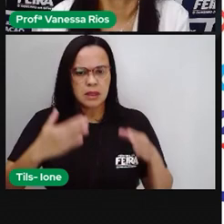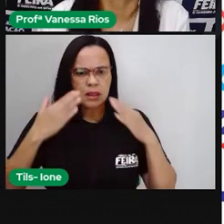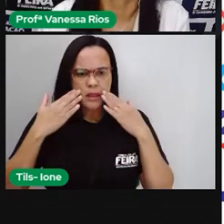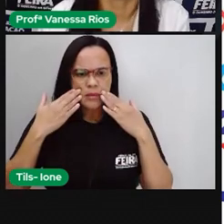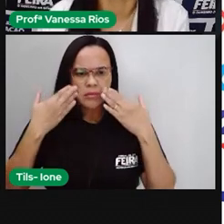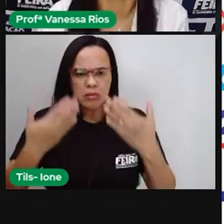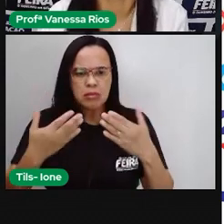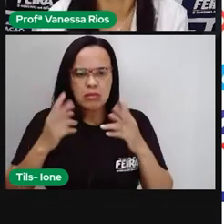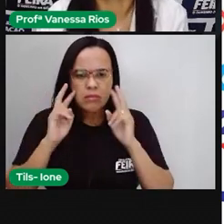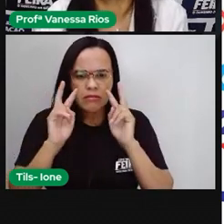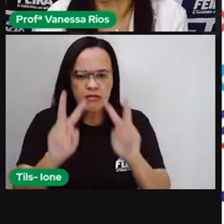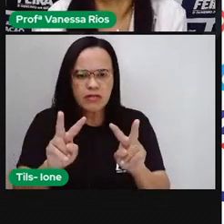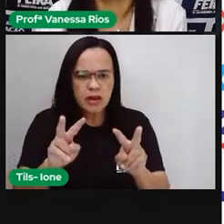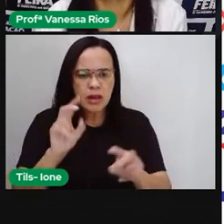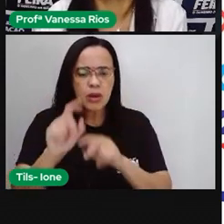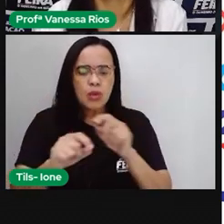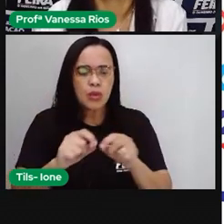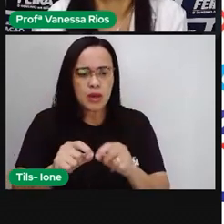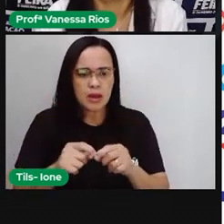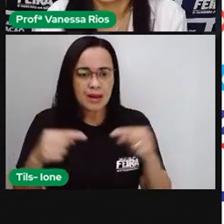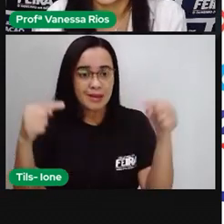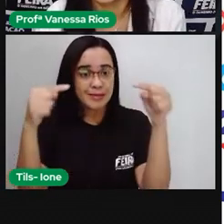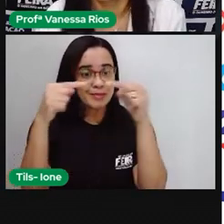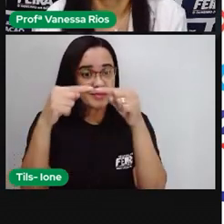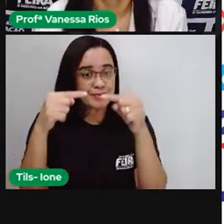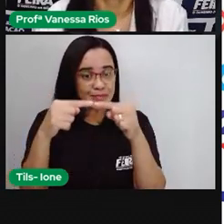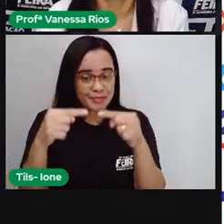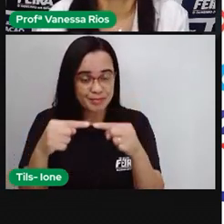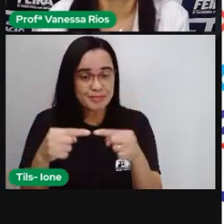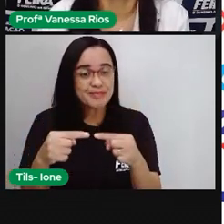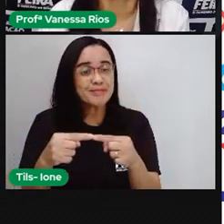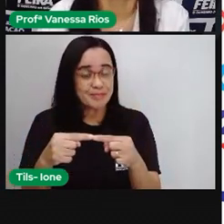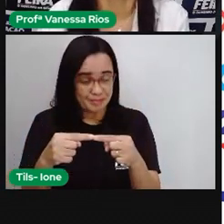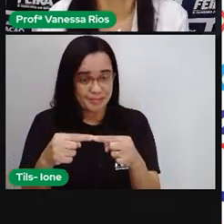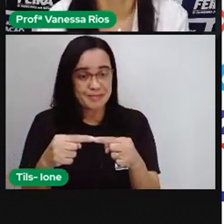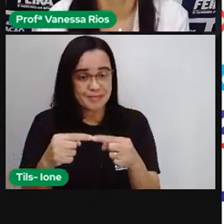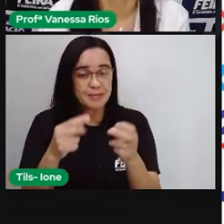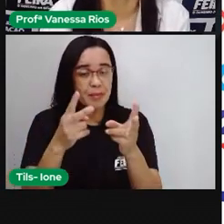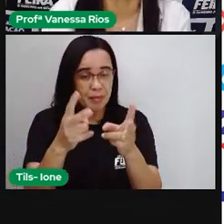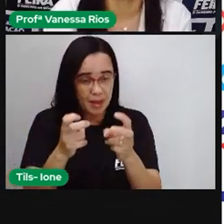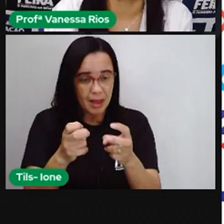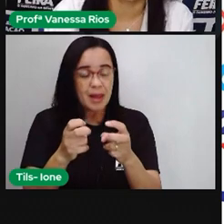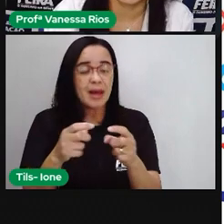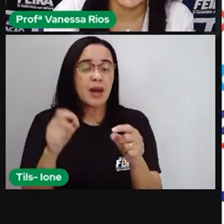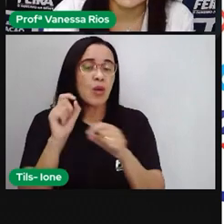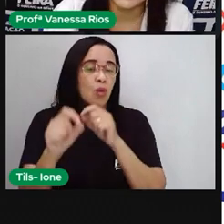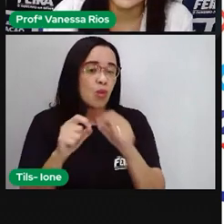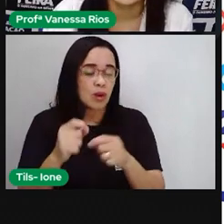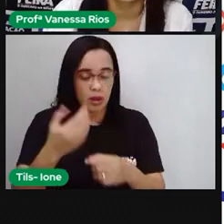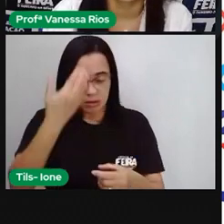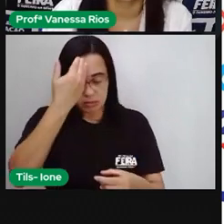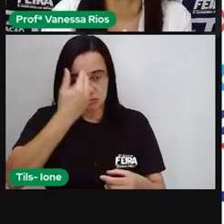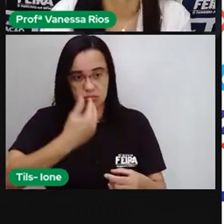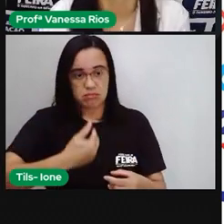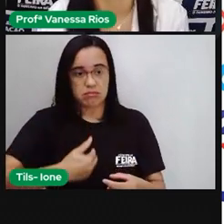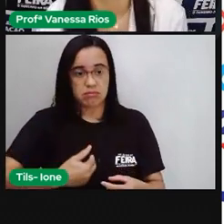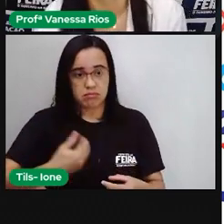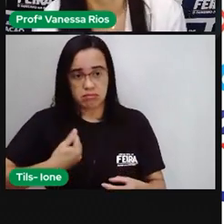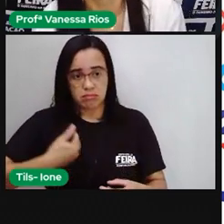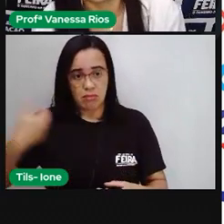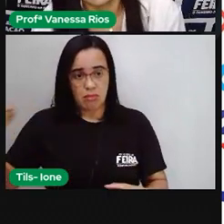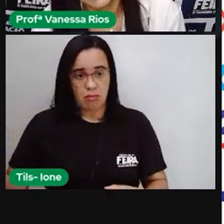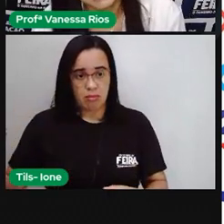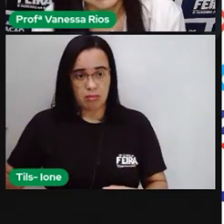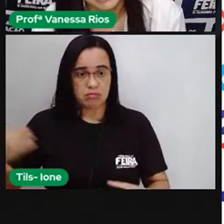corpo humano possui sim uma simetria bilateral porque a gente percebe que o que existe em uma parte existe